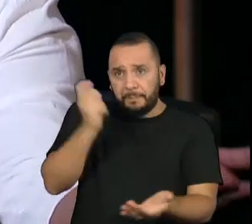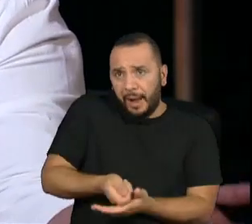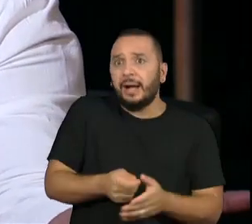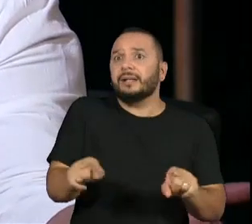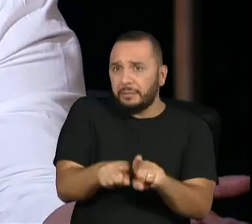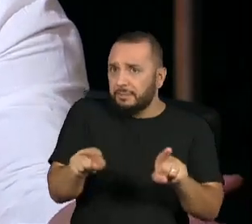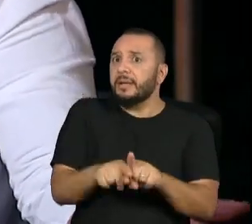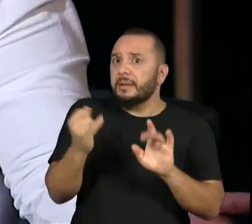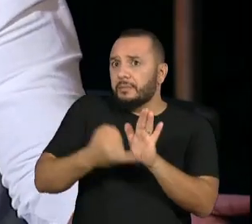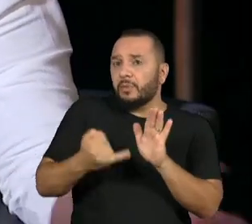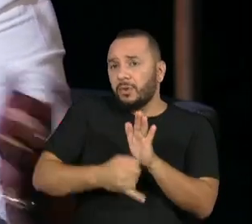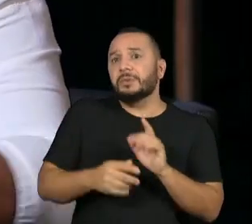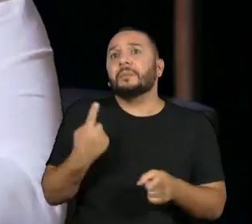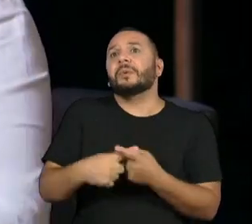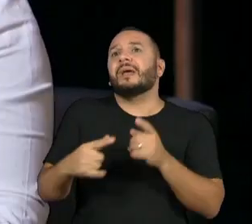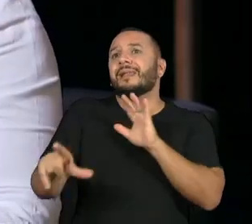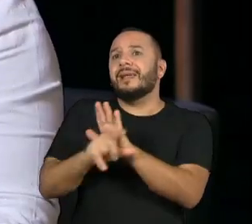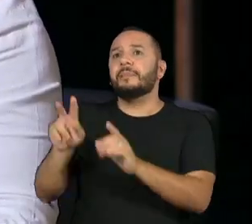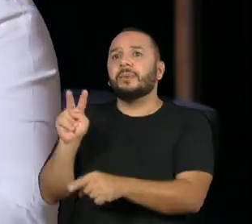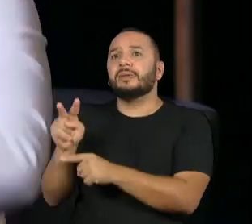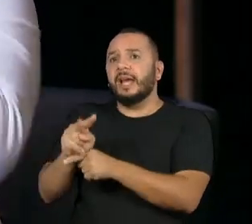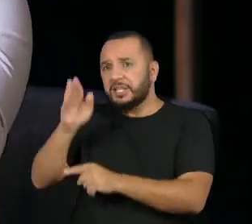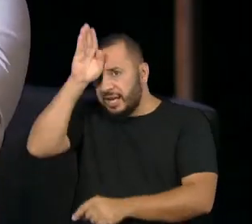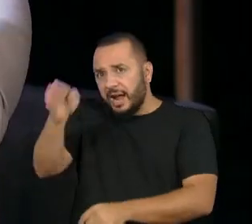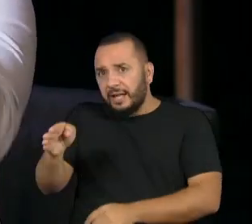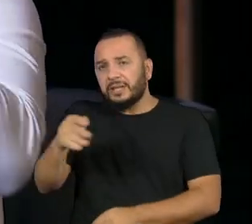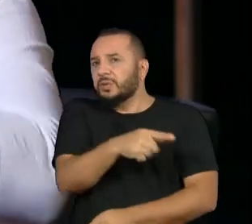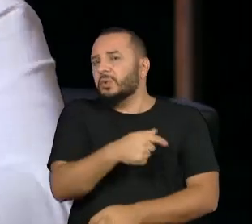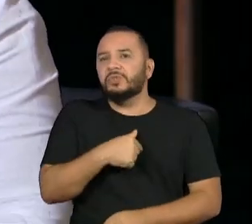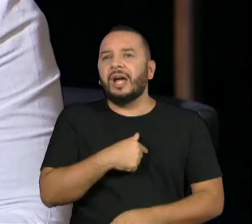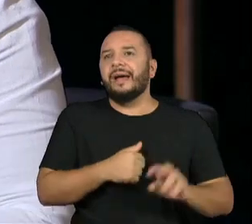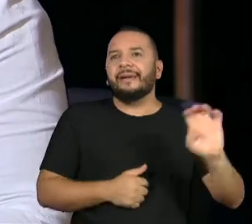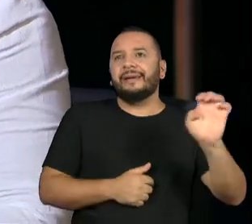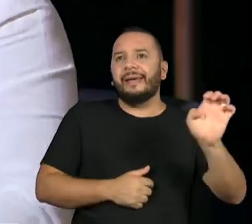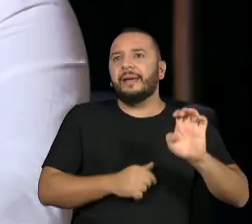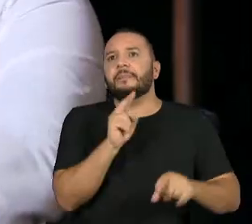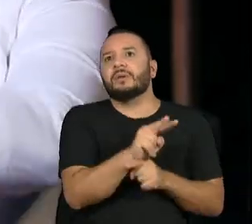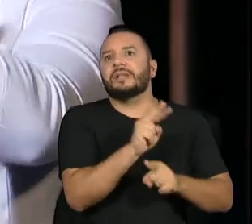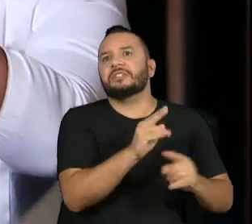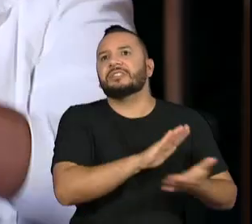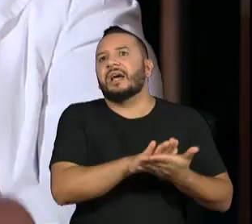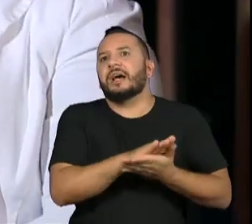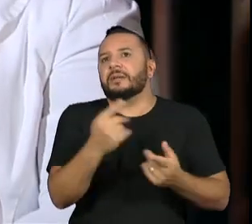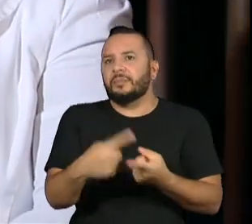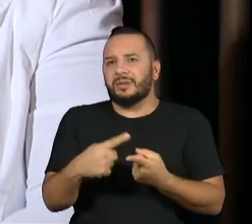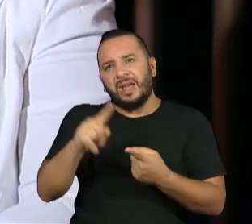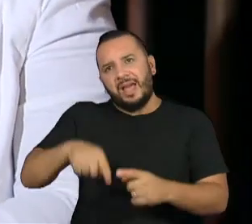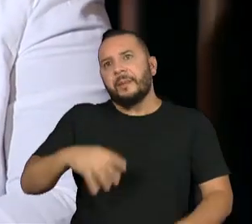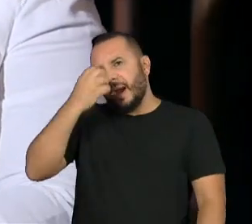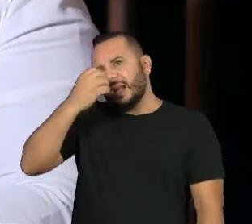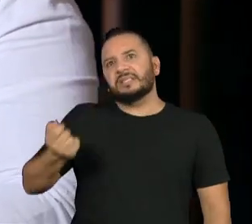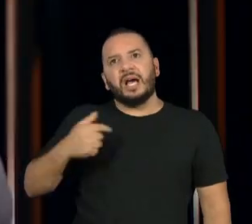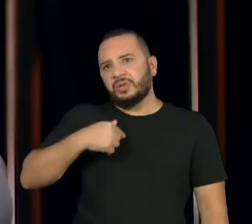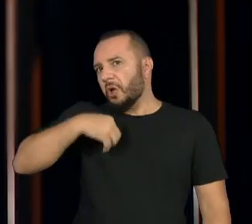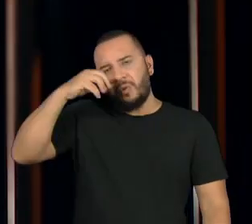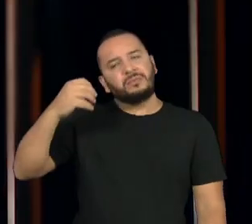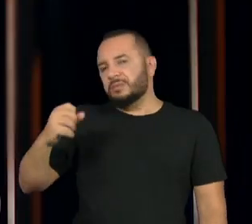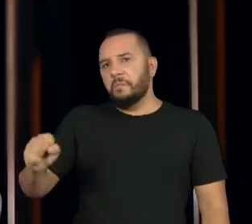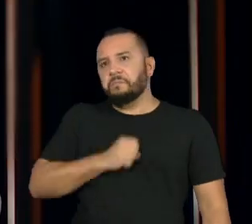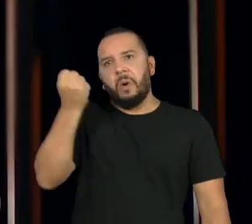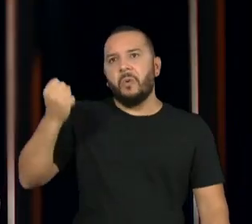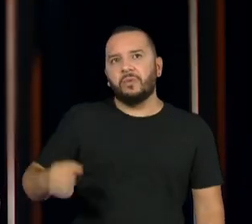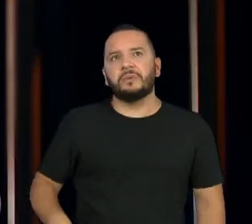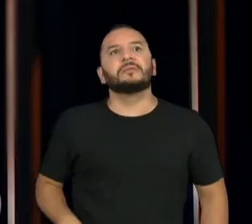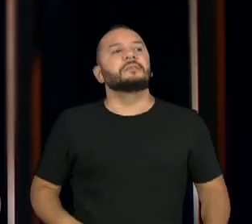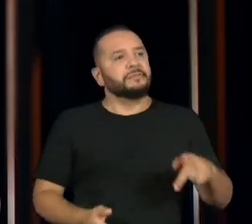protege um e o outro não? É uma palhaçada, uma vergonha, que eu fico revoltada, você me desculpe. Não, não. Eu